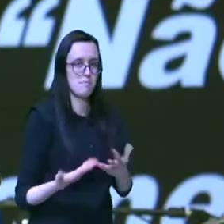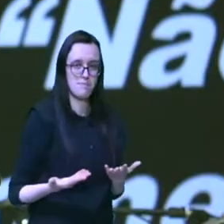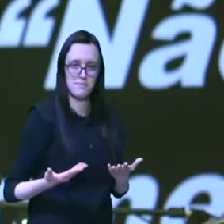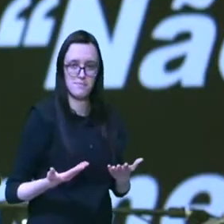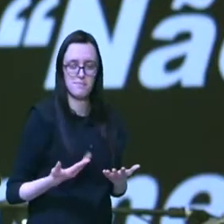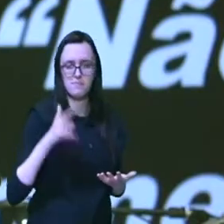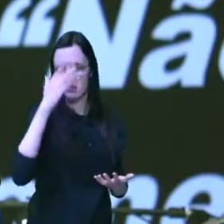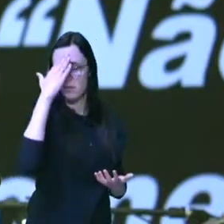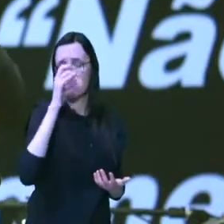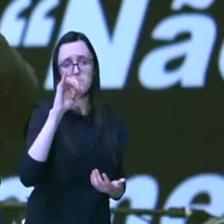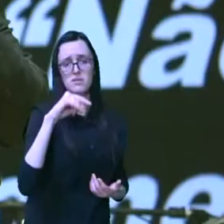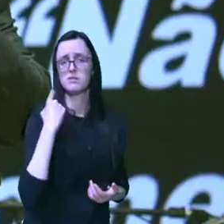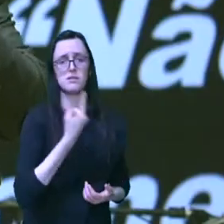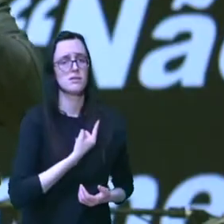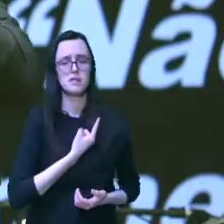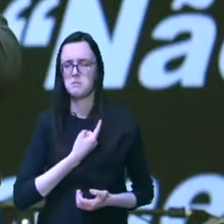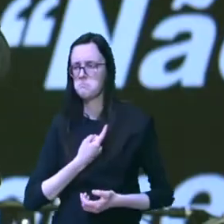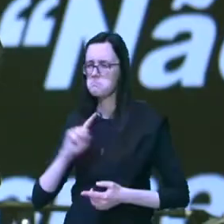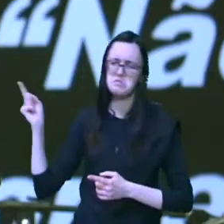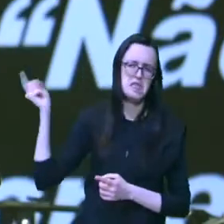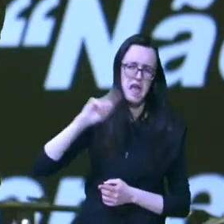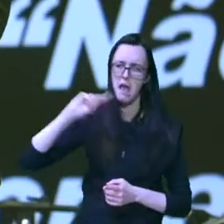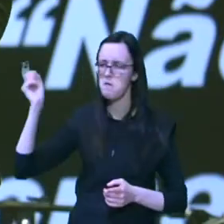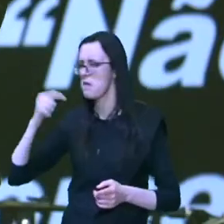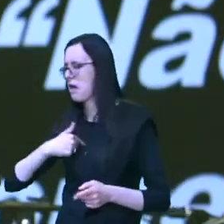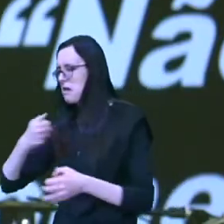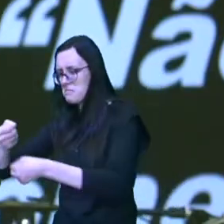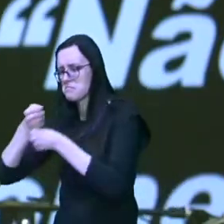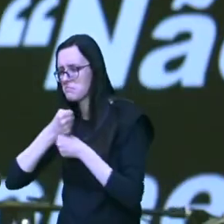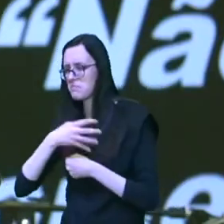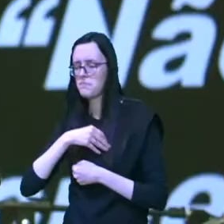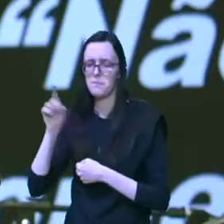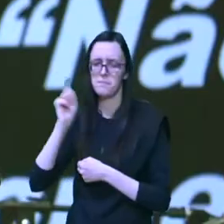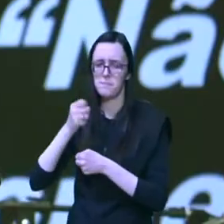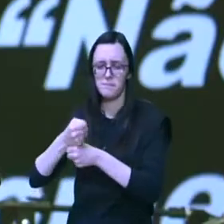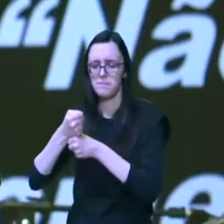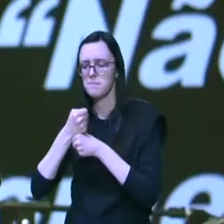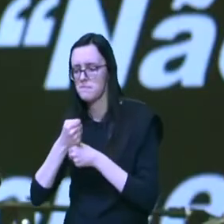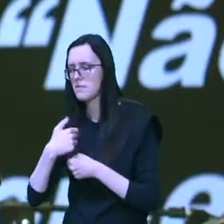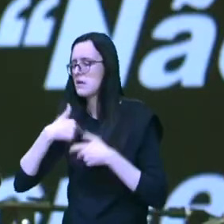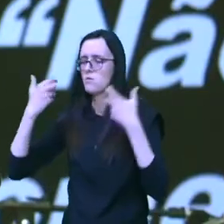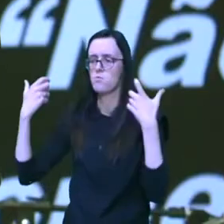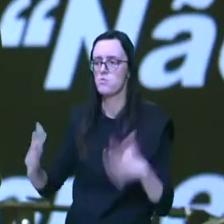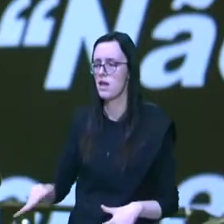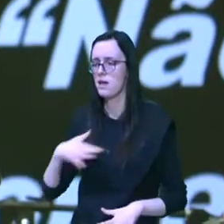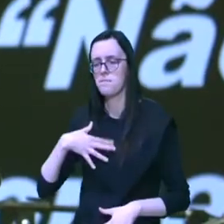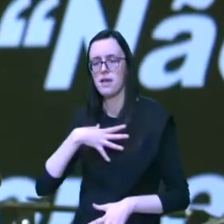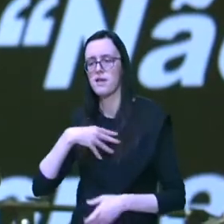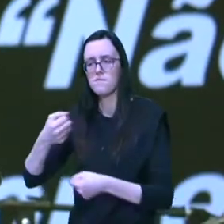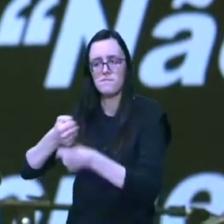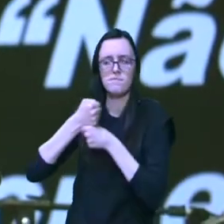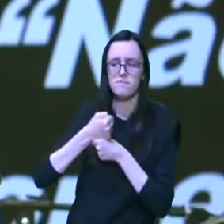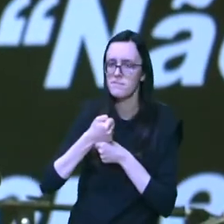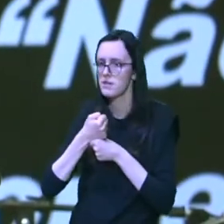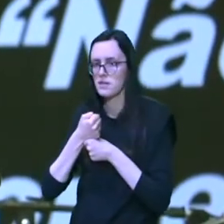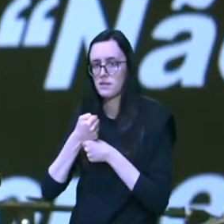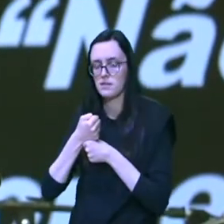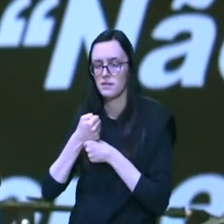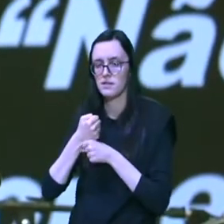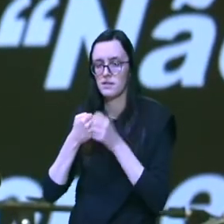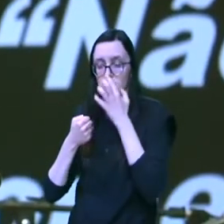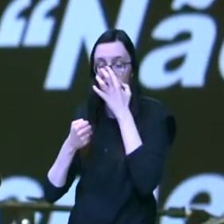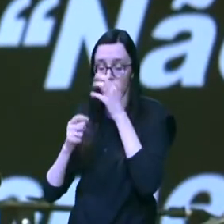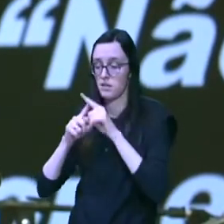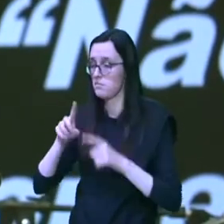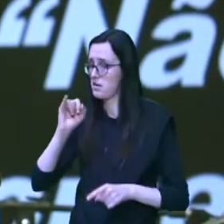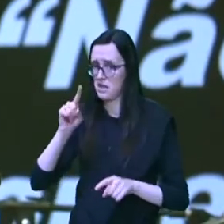sabe se nós ficássemos ali não, não vou abrir mão da Silmara da Letícia não vou abrir mão da minha filha ela